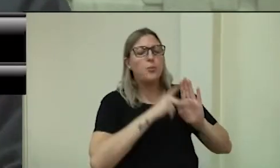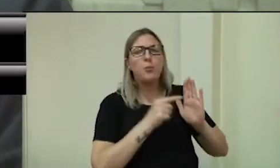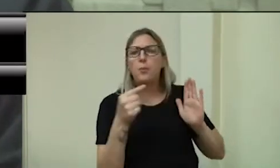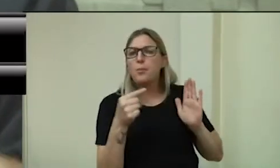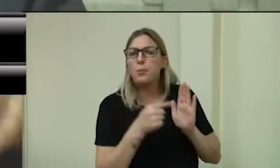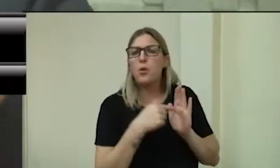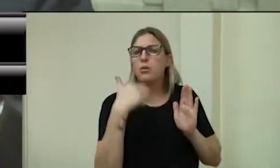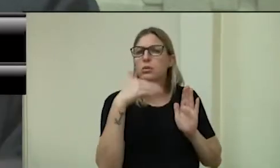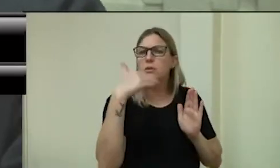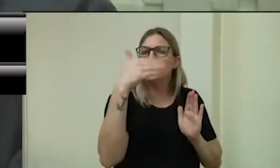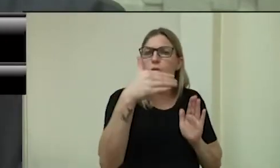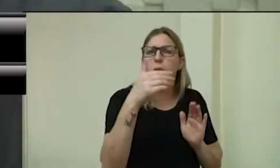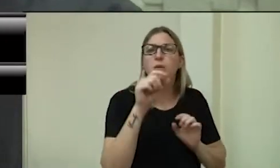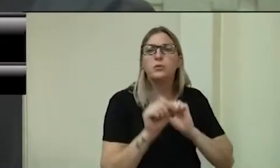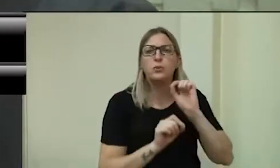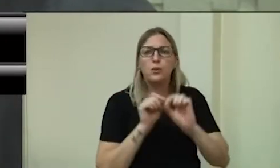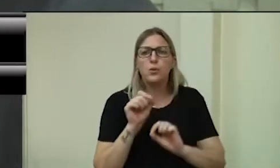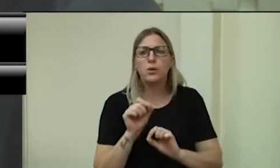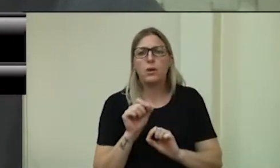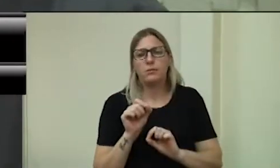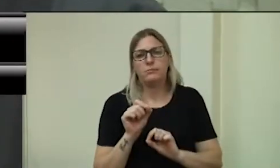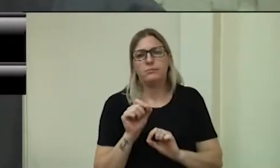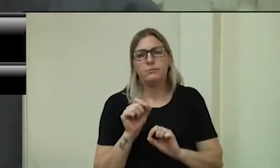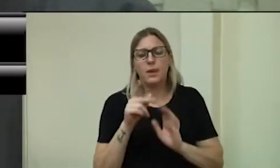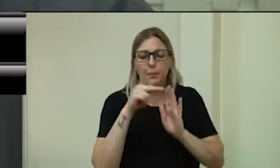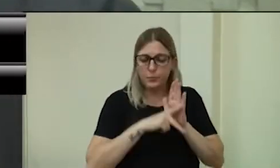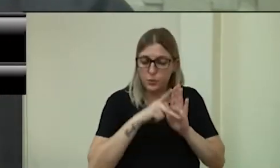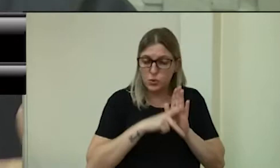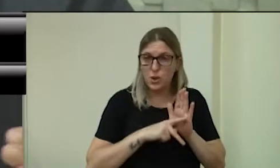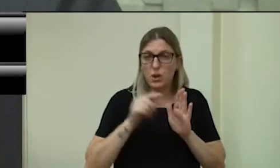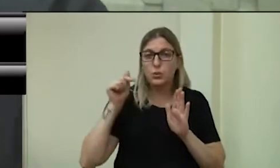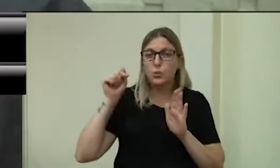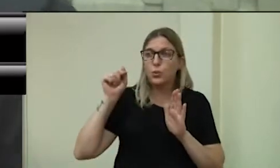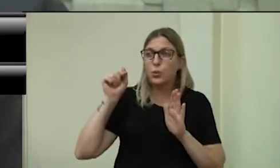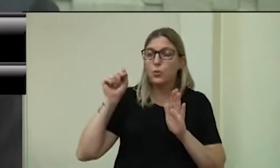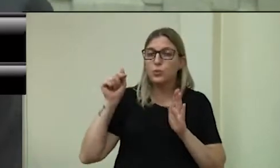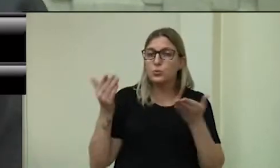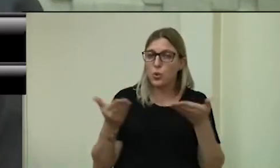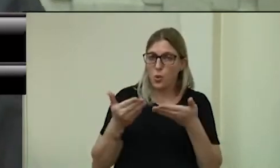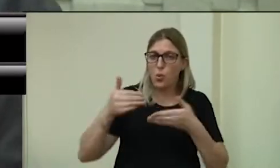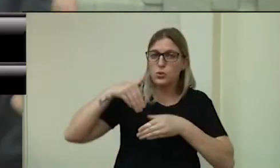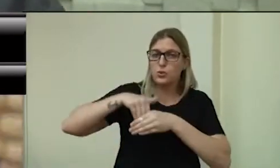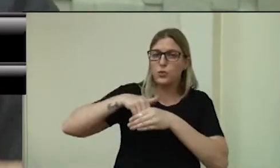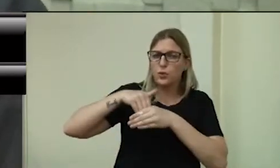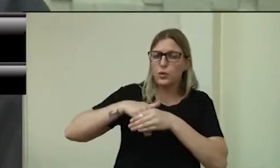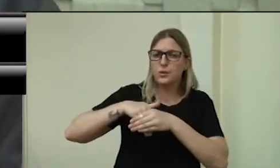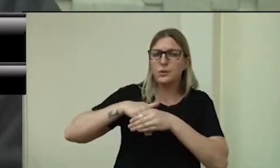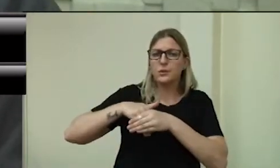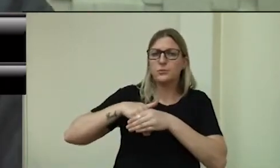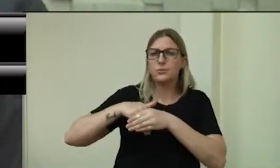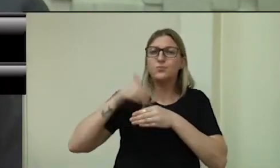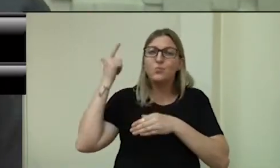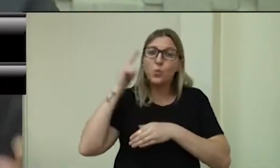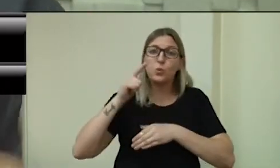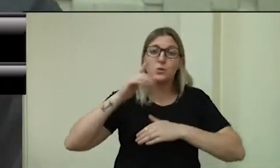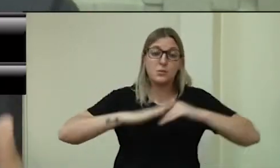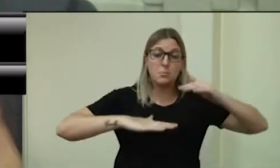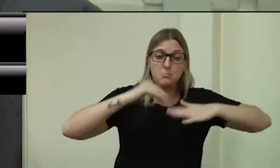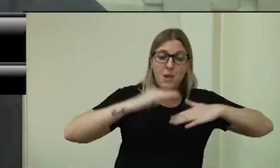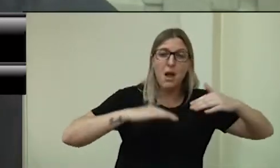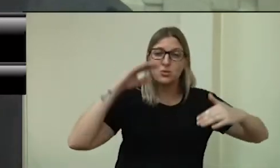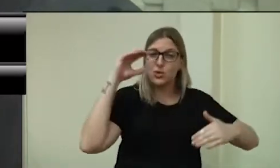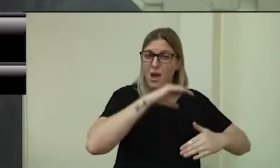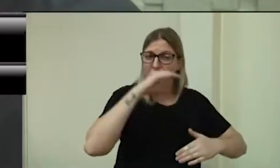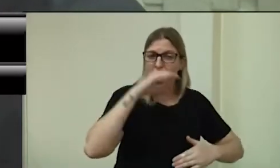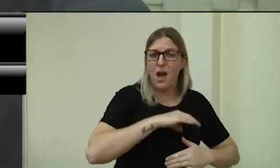sem dúvida nenhuma, mais um dos que nós queremos colocar em prática com muita agilidade, para que a gente entregue para a comunidade tudo